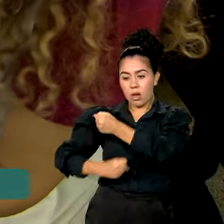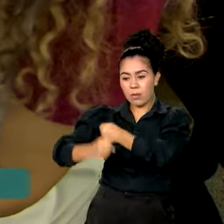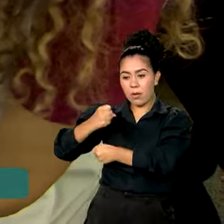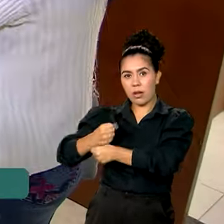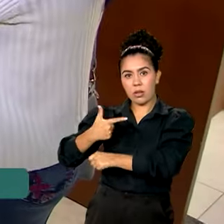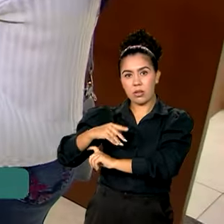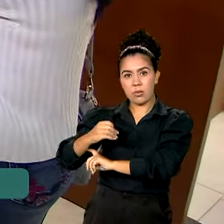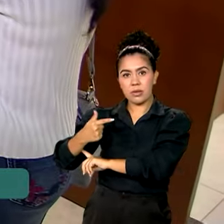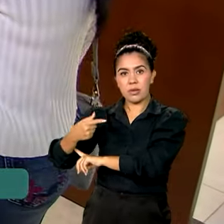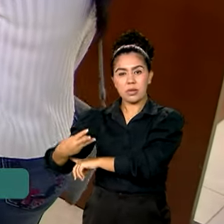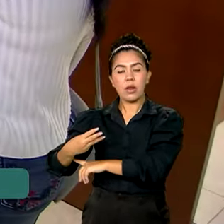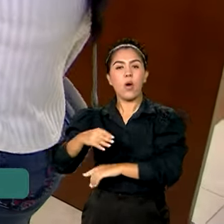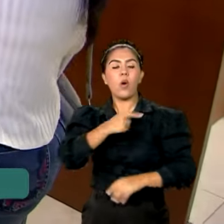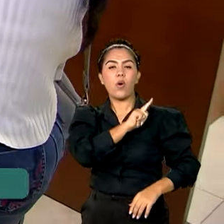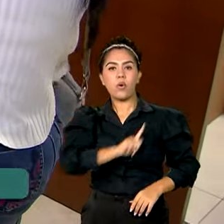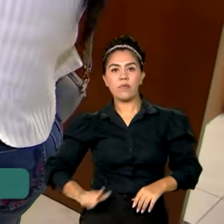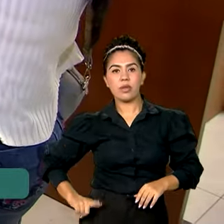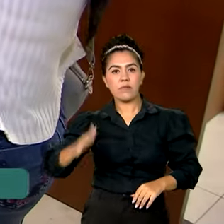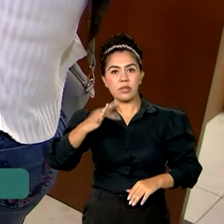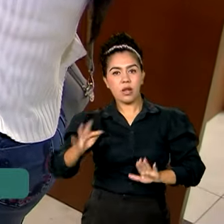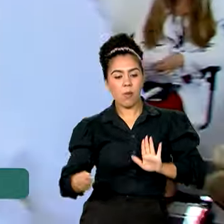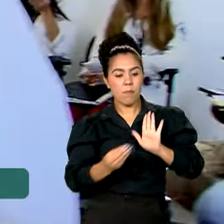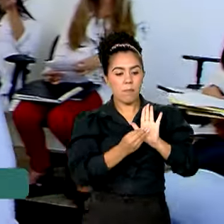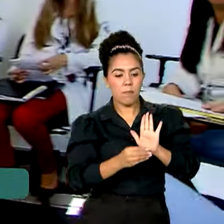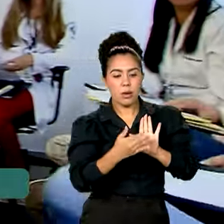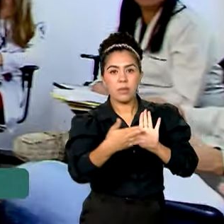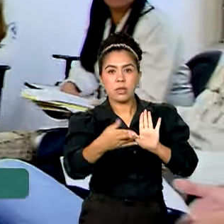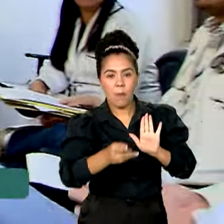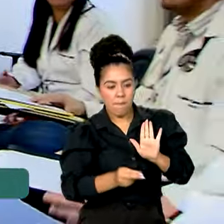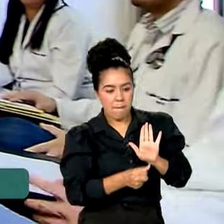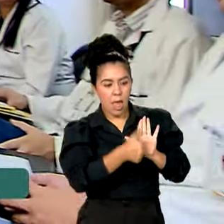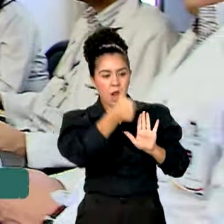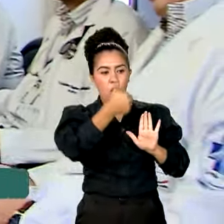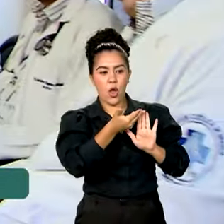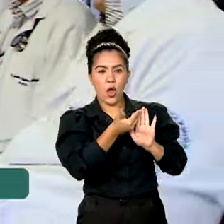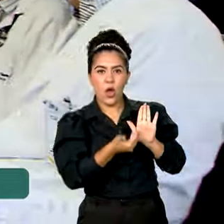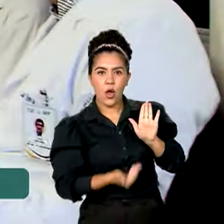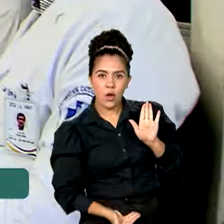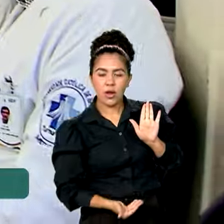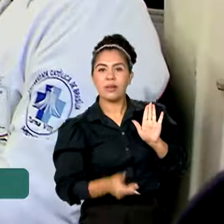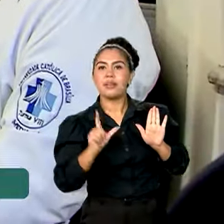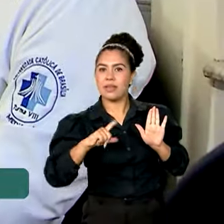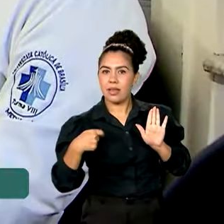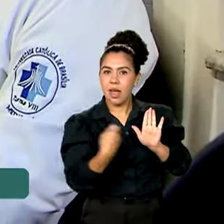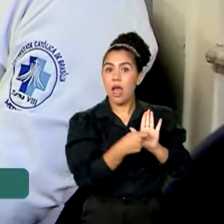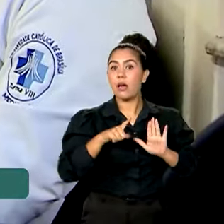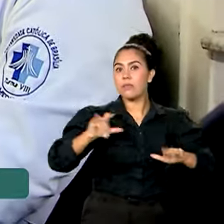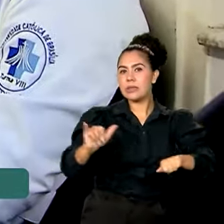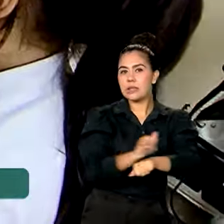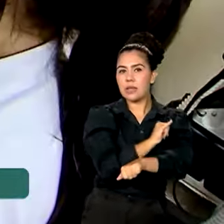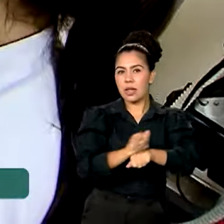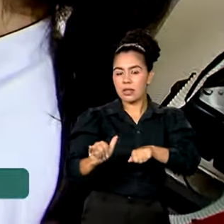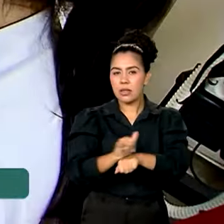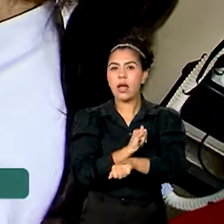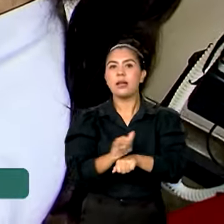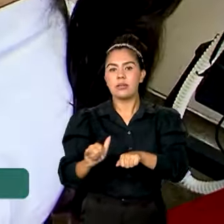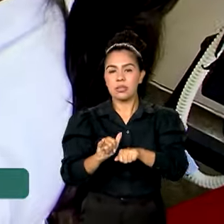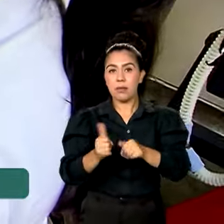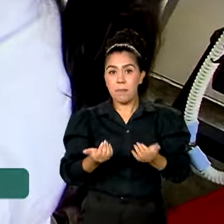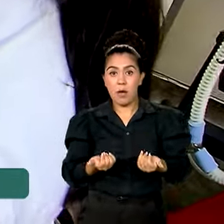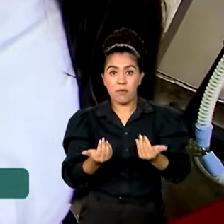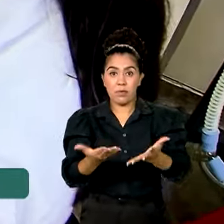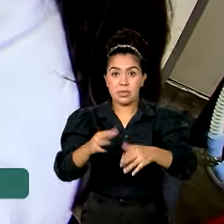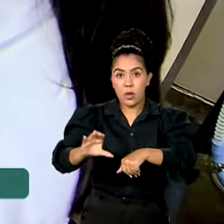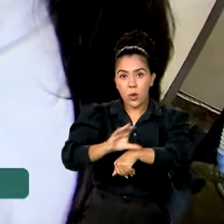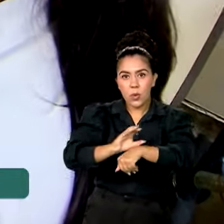o governo federal implementou melhorias no modelo. Com a Estratégia Nacional para a Formação de Especialistas, por exemplo, o Mais